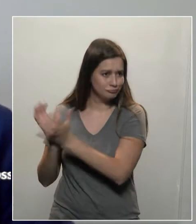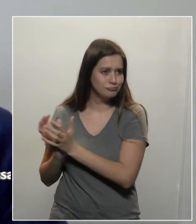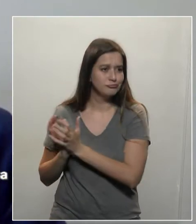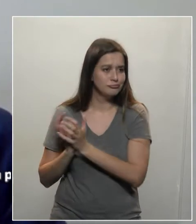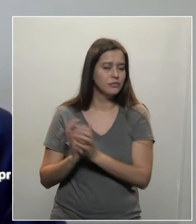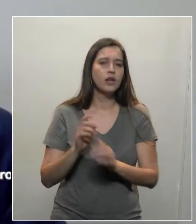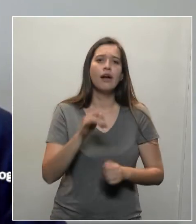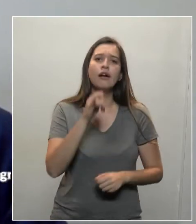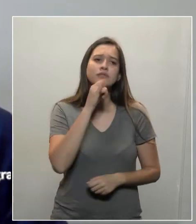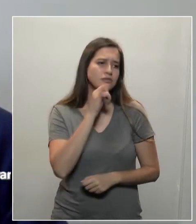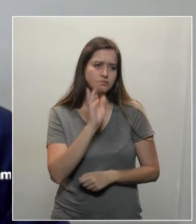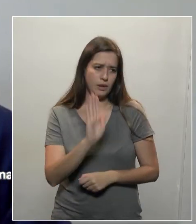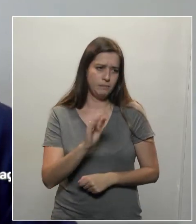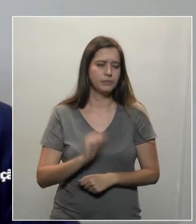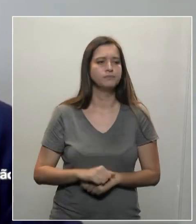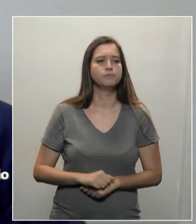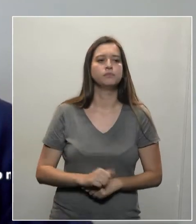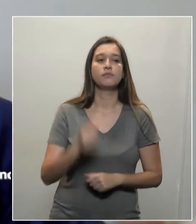piso regional.